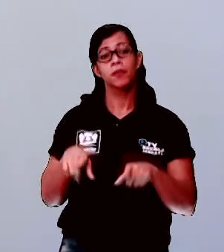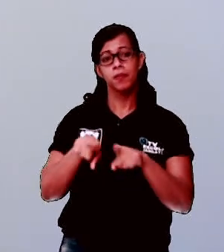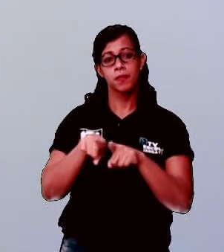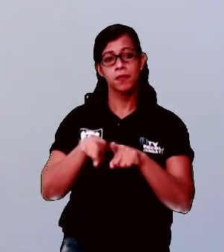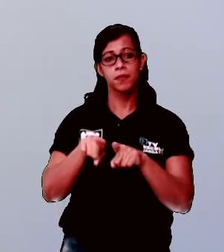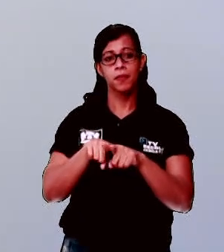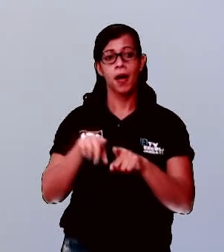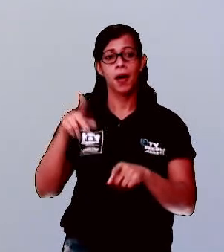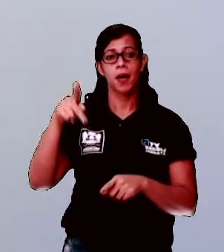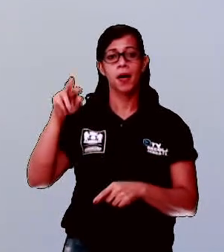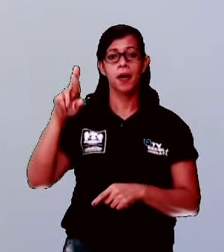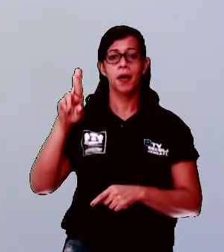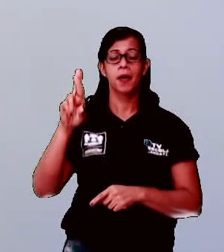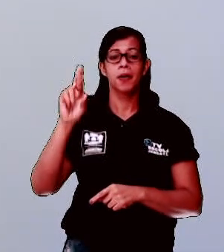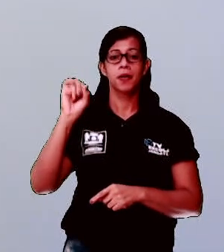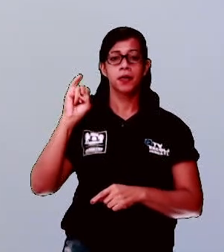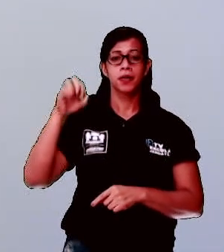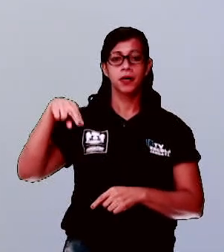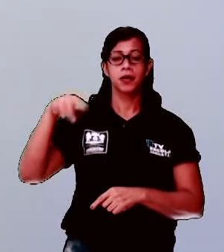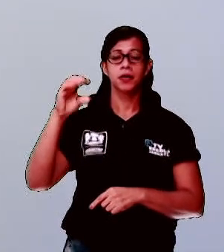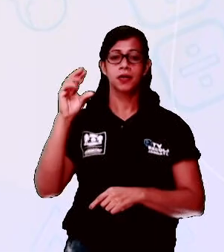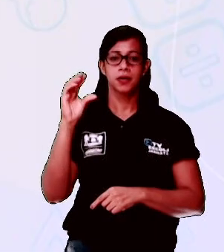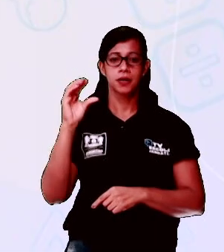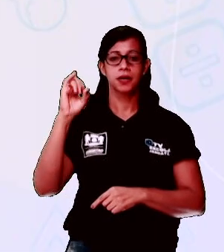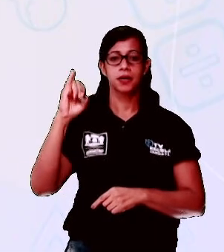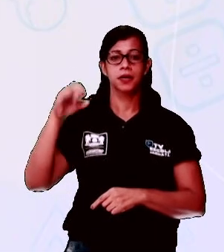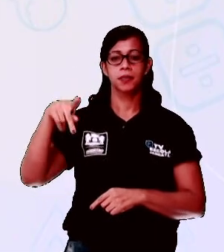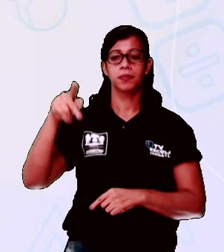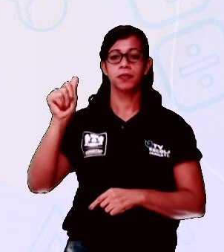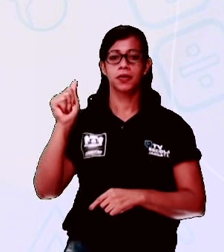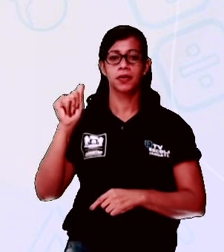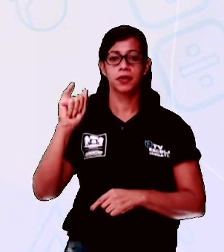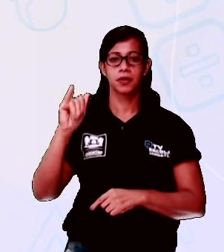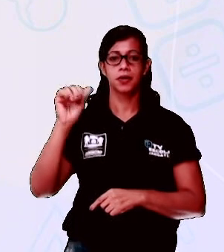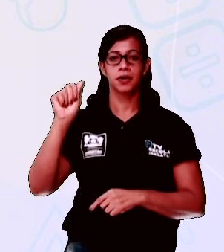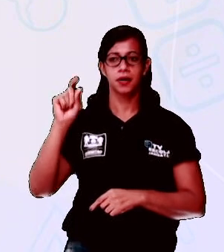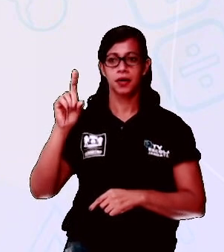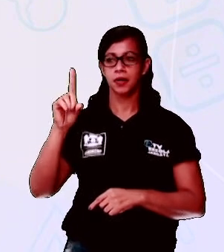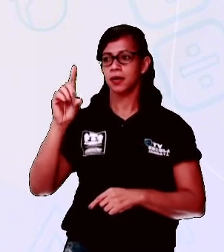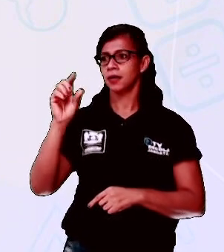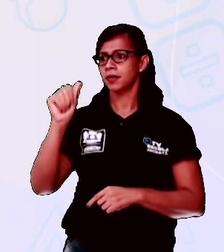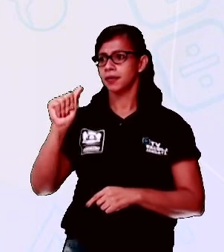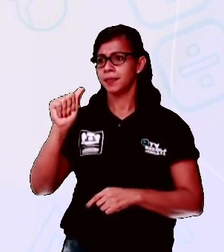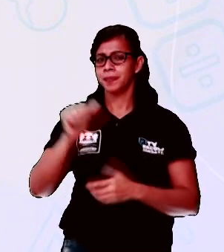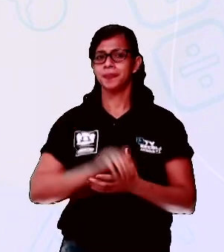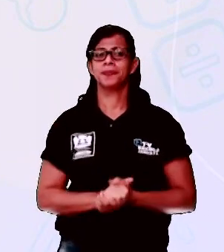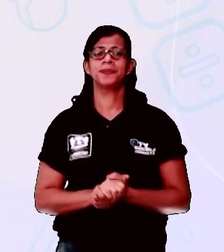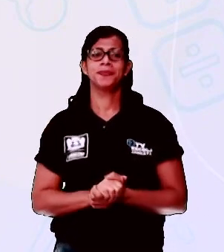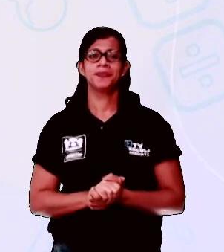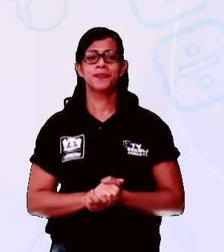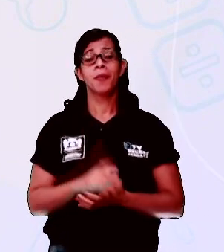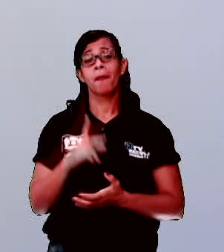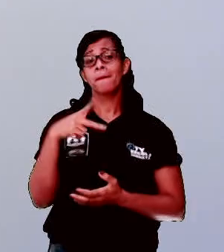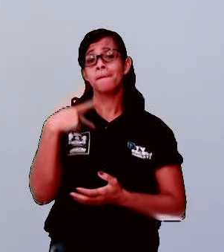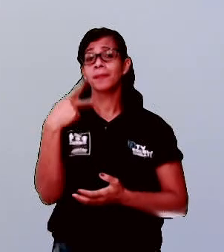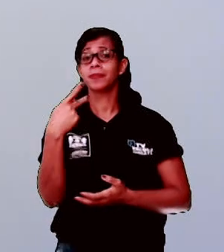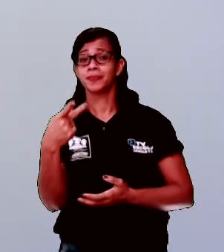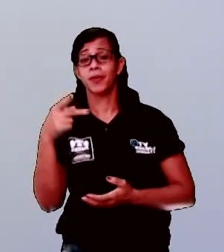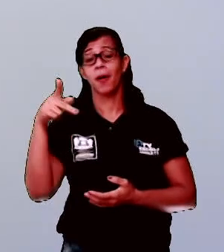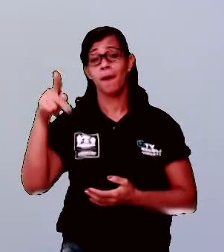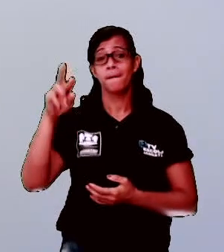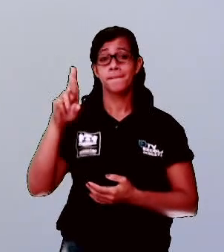que não estava no nosso trava-línguas? Quem disse principado, acertou!